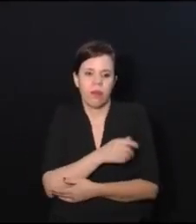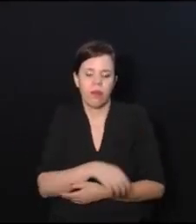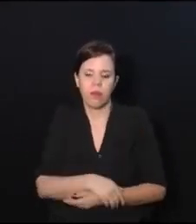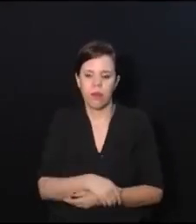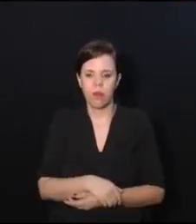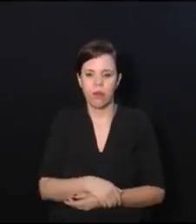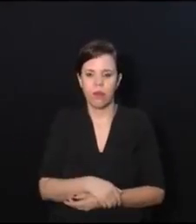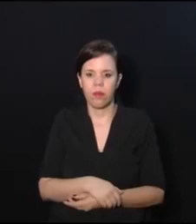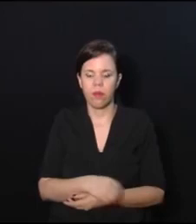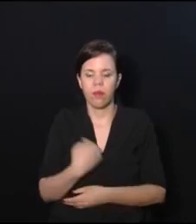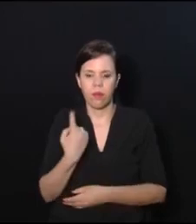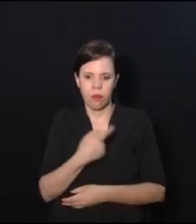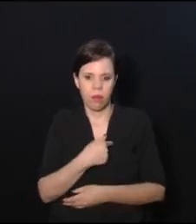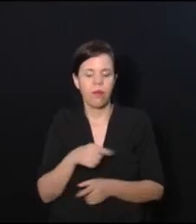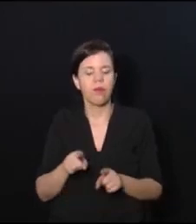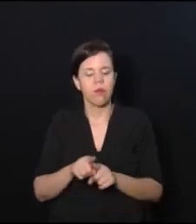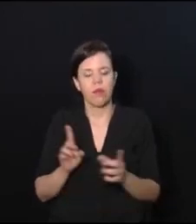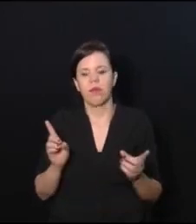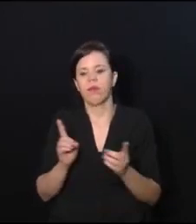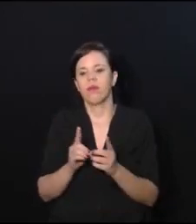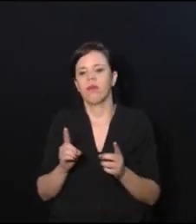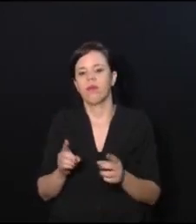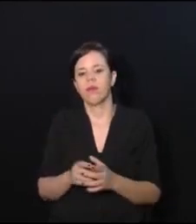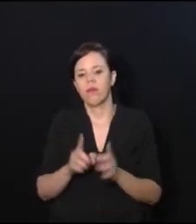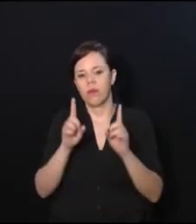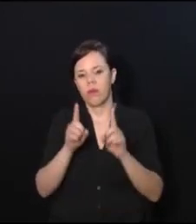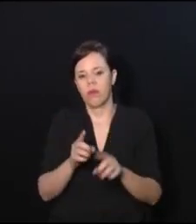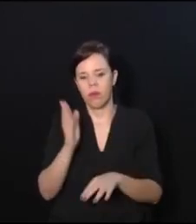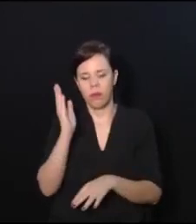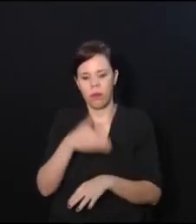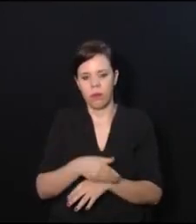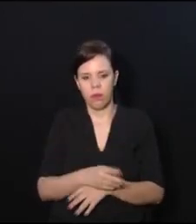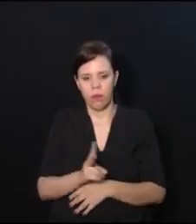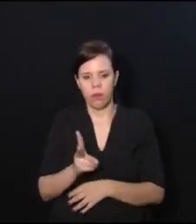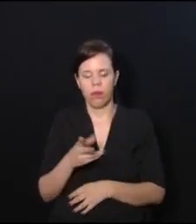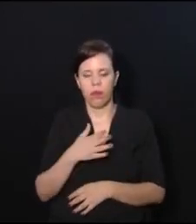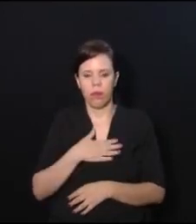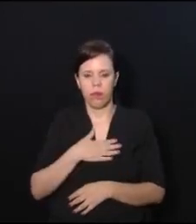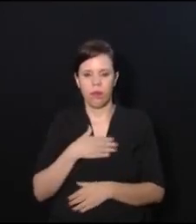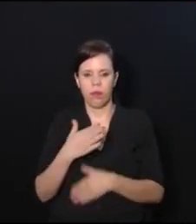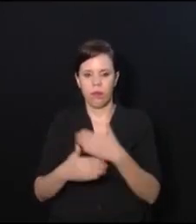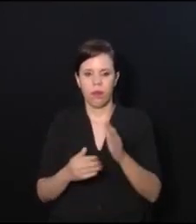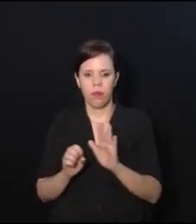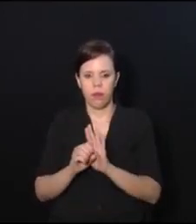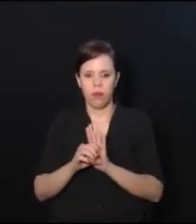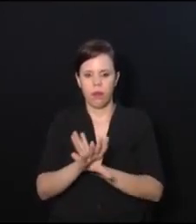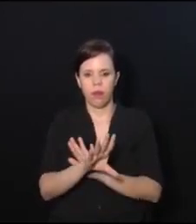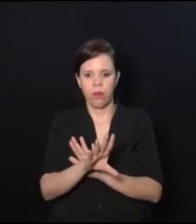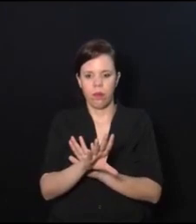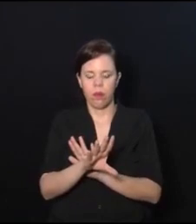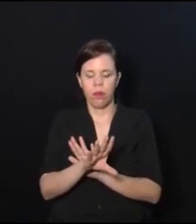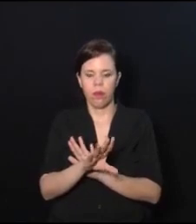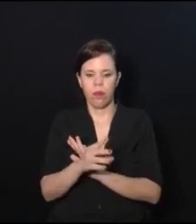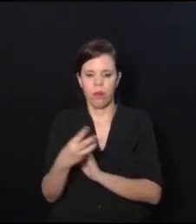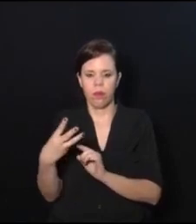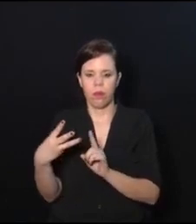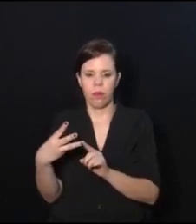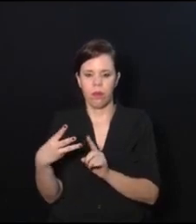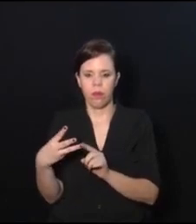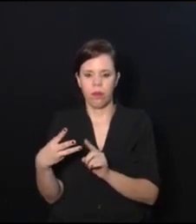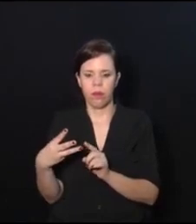porque a gente também atende pessoas com deficiência diretamente. Bota o próximo slide, por favor. O slide 3,